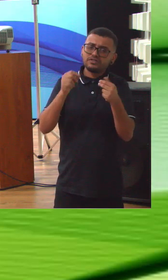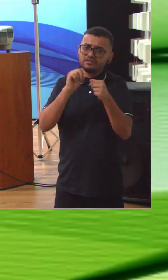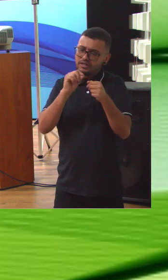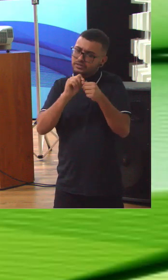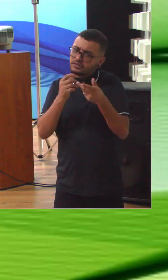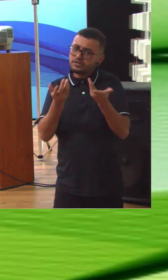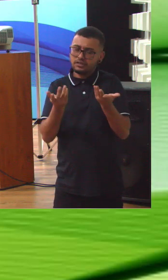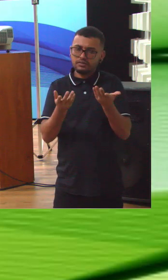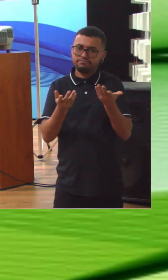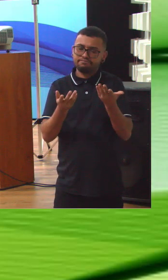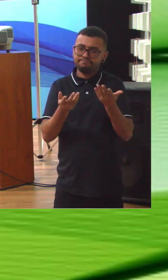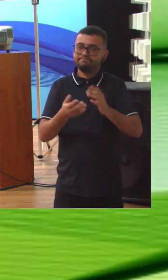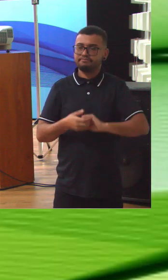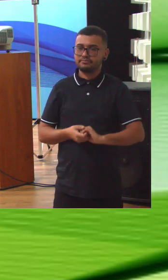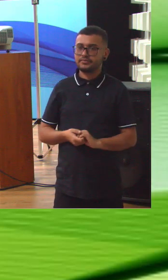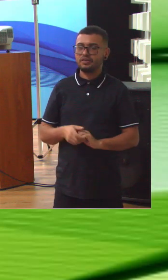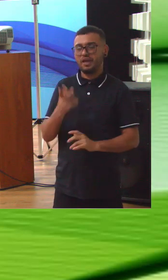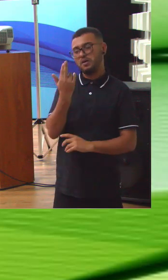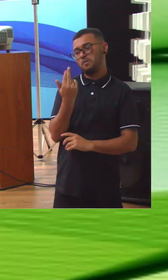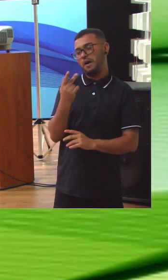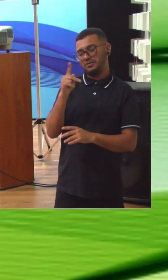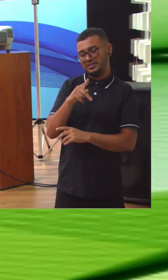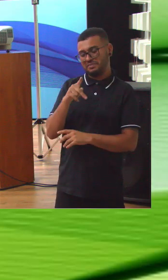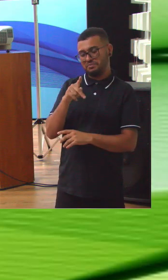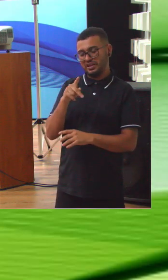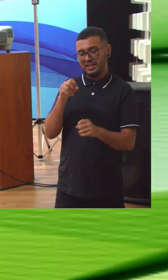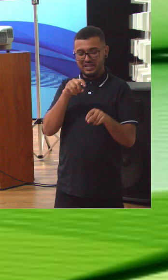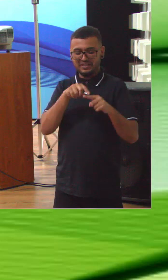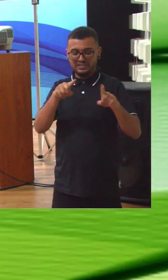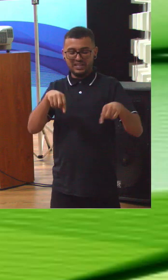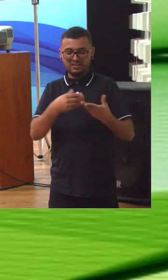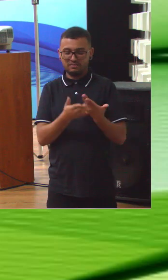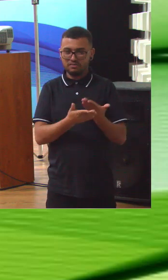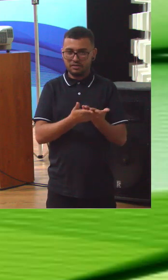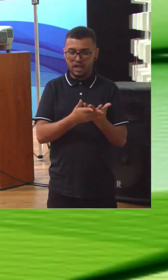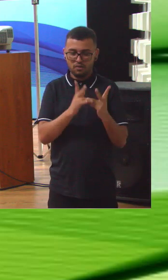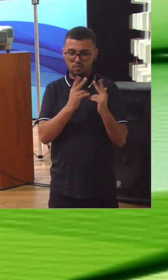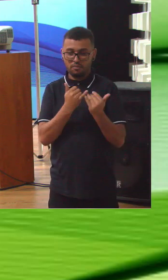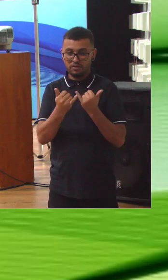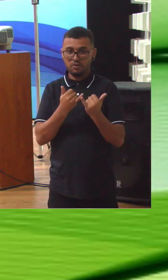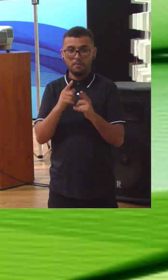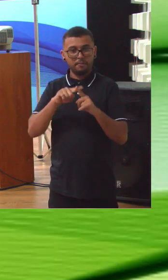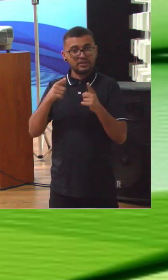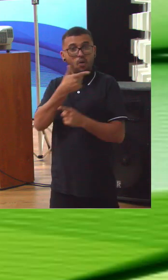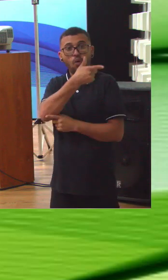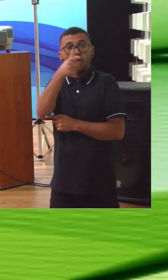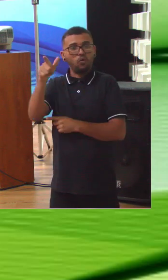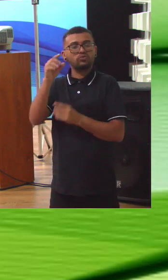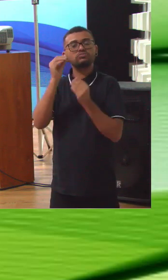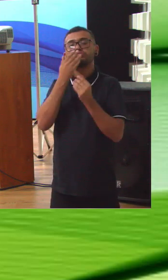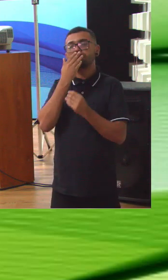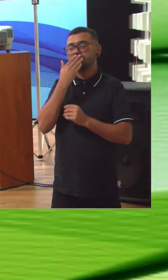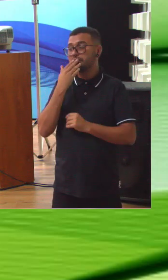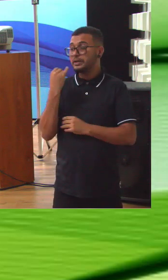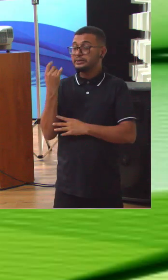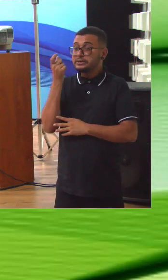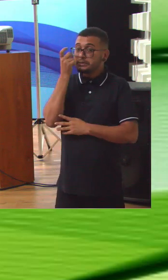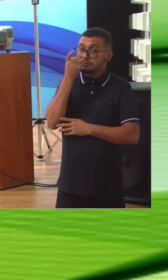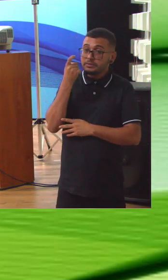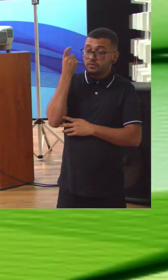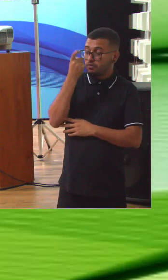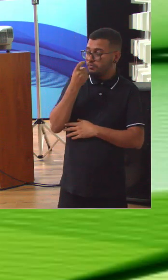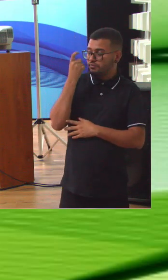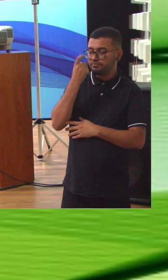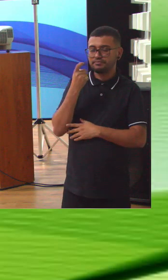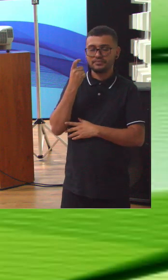os mesmos métodos de salinha de sala de aula ou não mas tem métodos para fazer isso acontecer mas o que mais preocupa é aqui